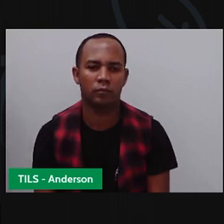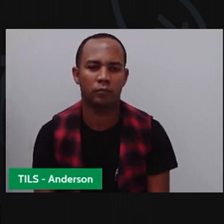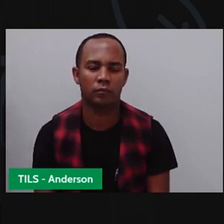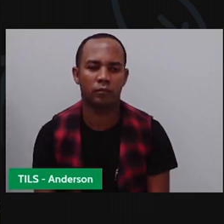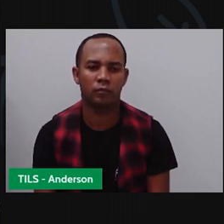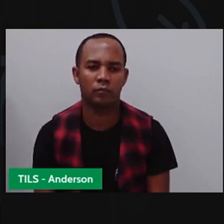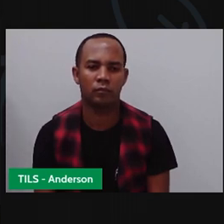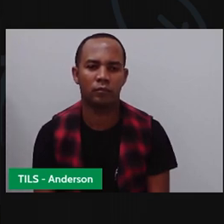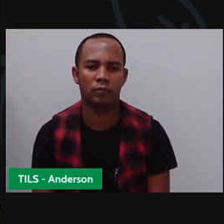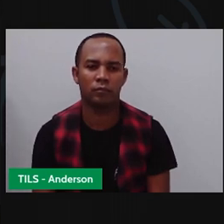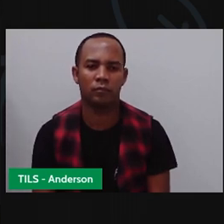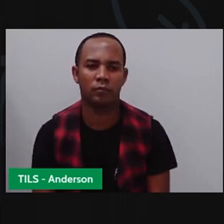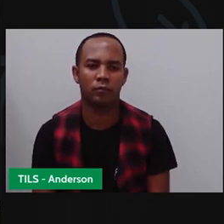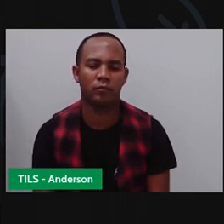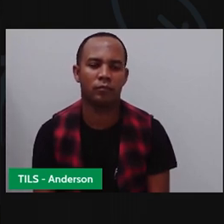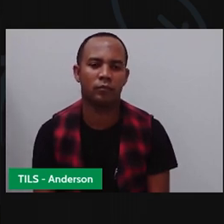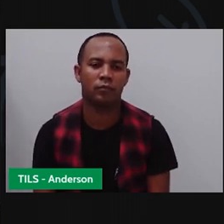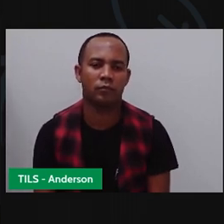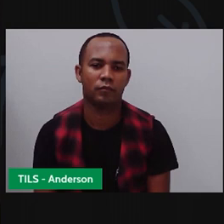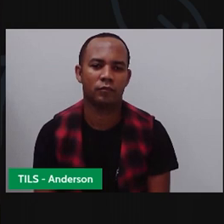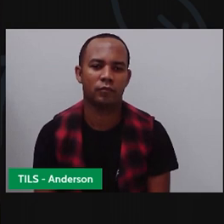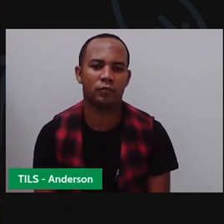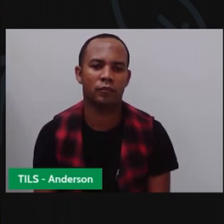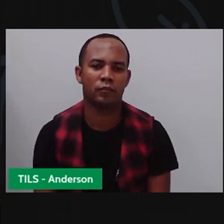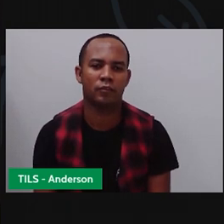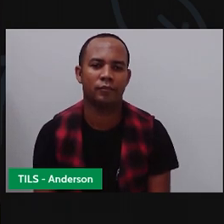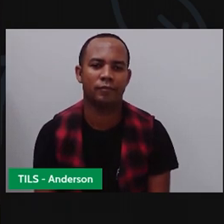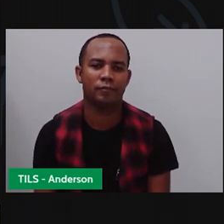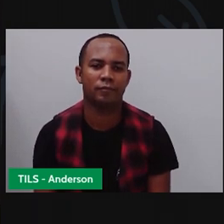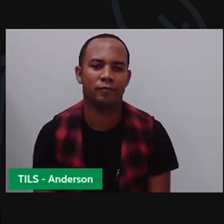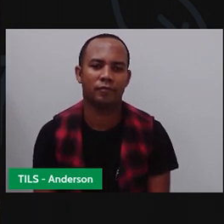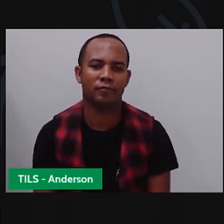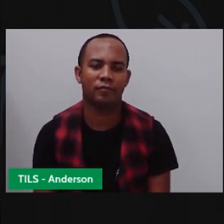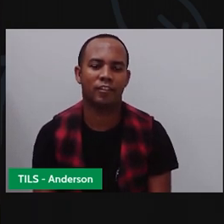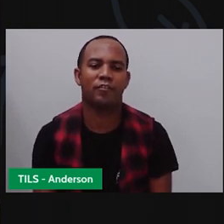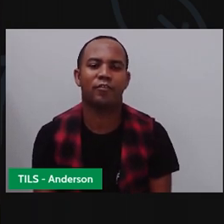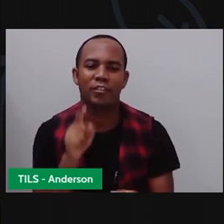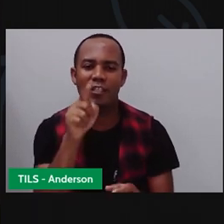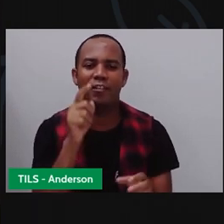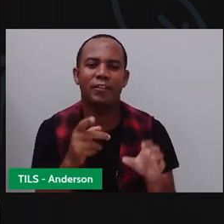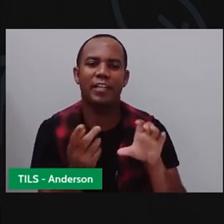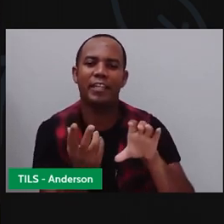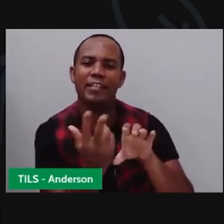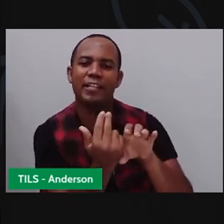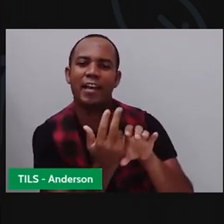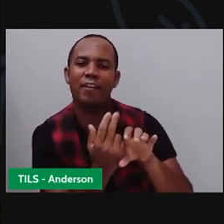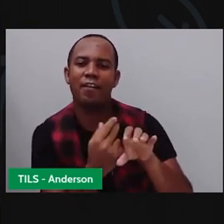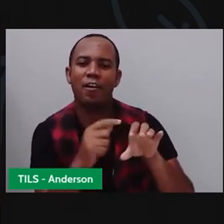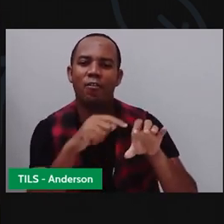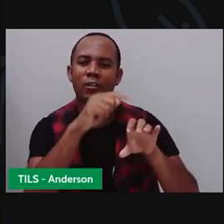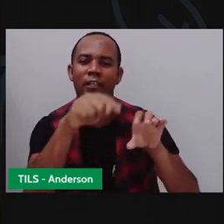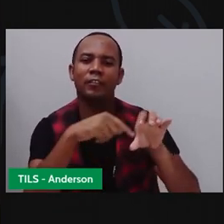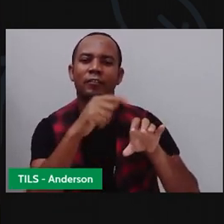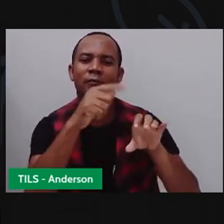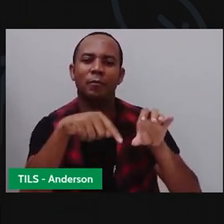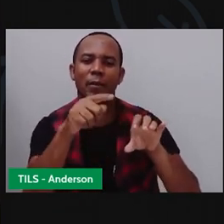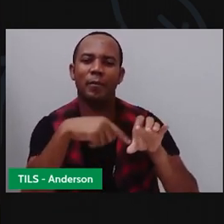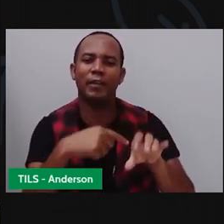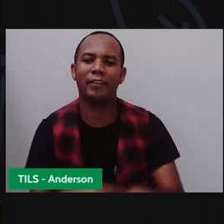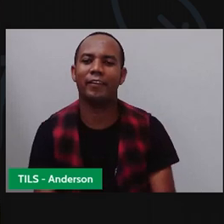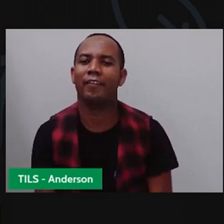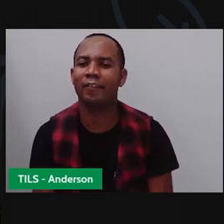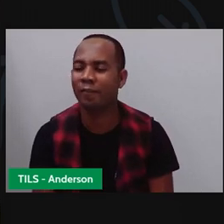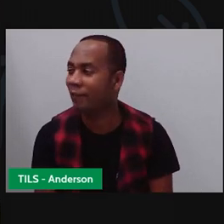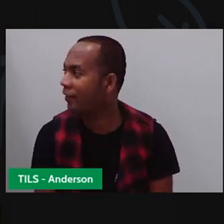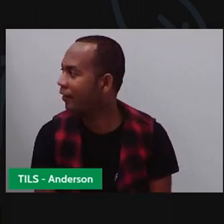quatro. Aqui eu tenho o quê? Quatro. Aqui eu também tenho quatro. Aqui eu também tenho quatro. E aqui, eu